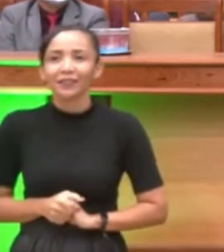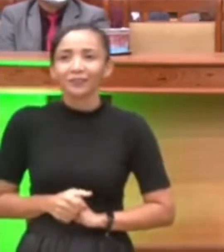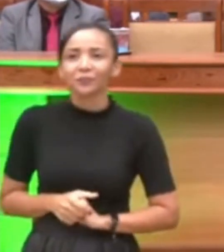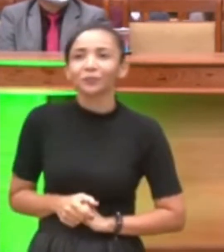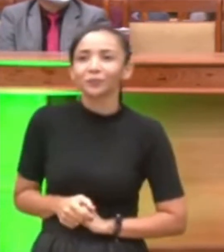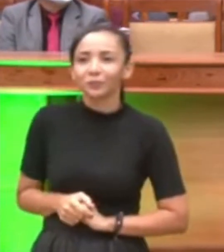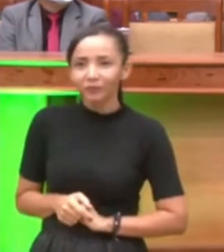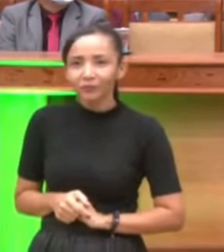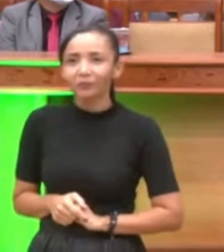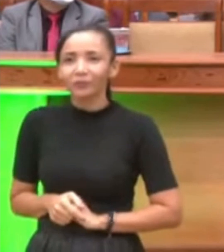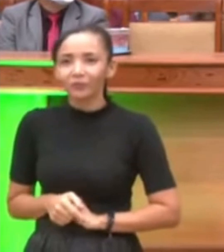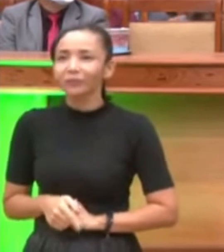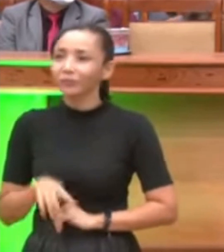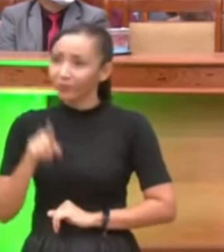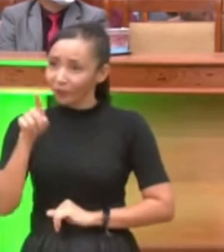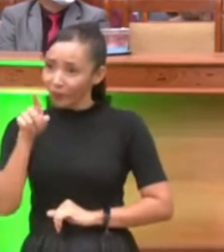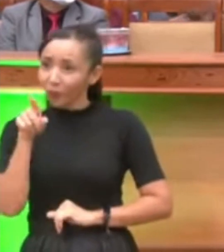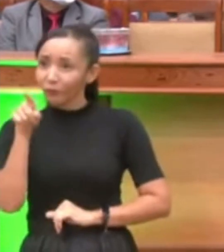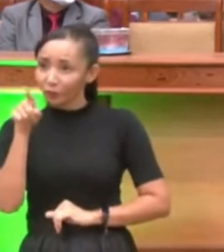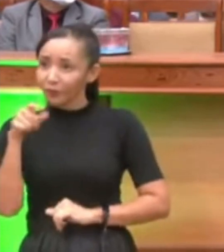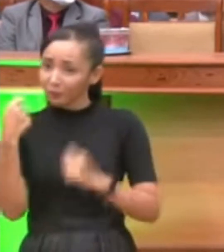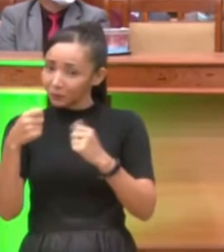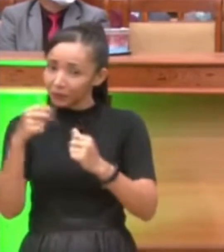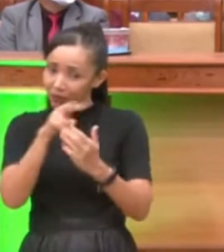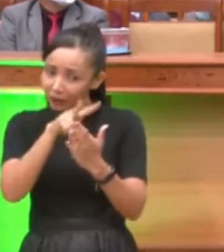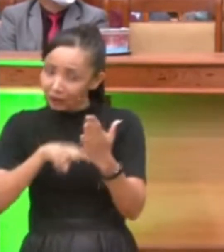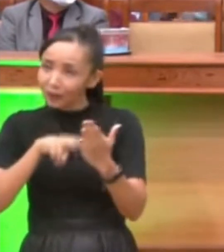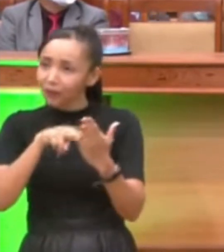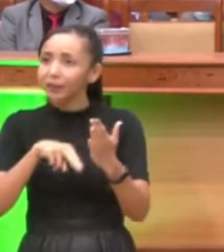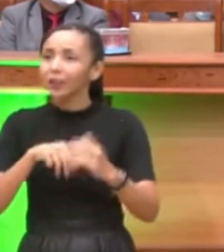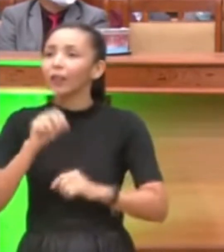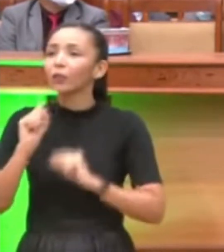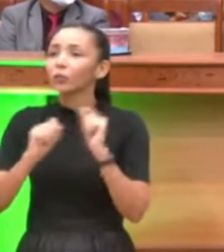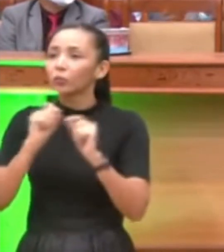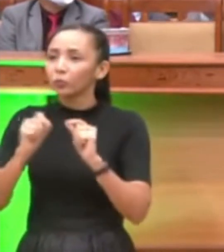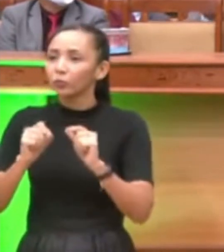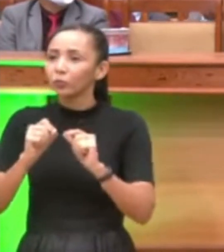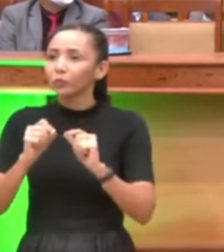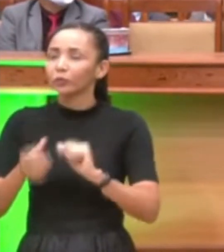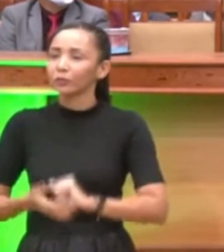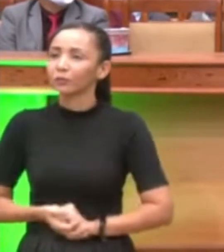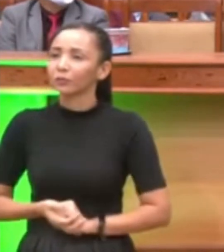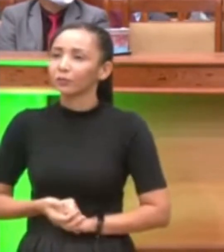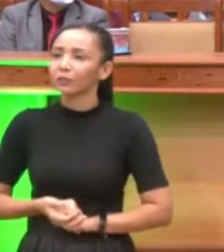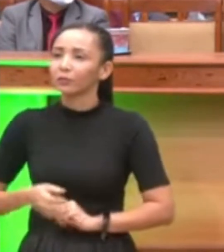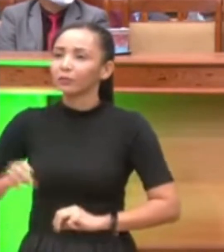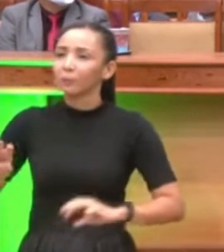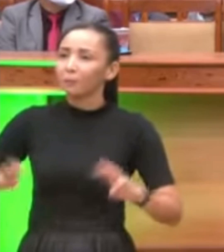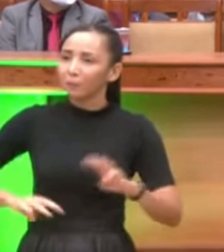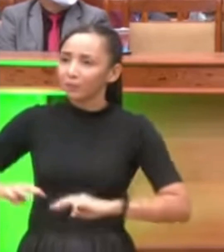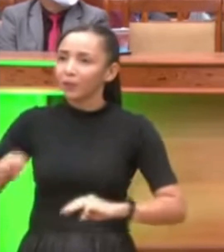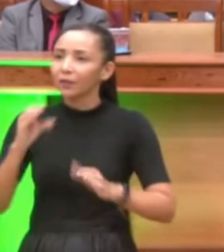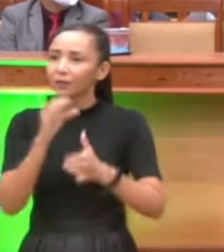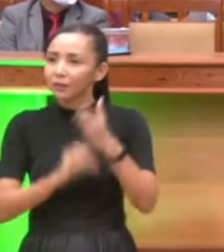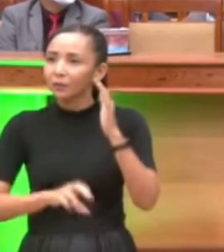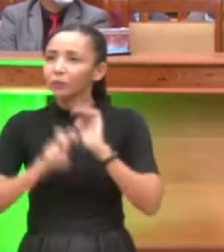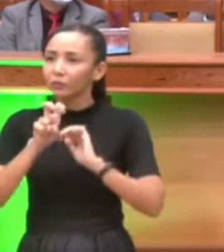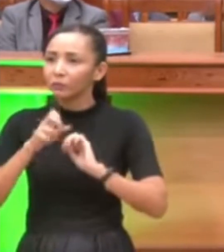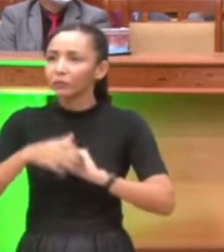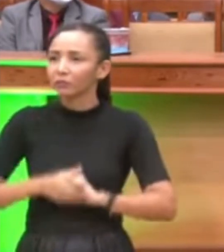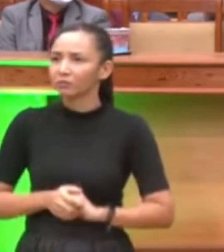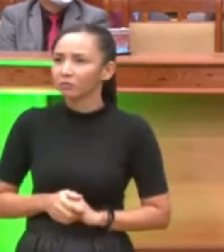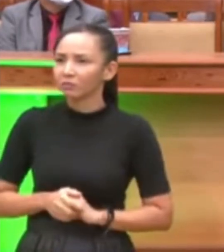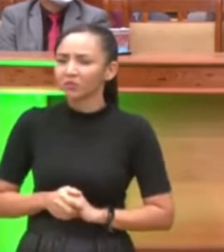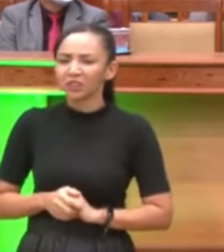se vocês lerem Marcos capítulo 5 primeiro a 10 vocês podem observar a ferocidade do demônio nem cadeias